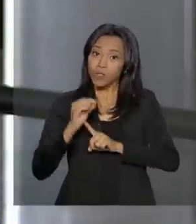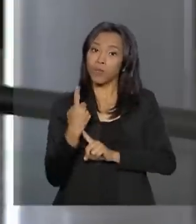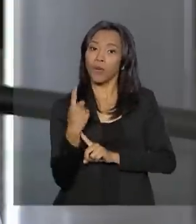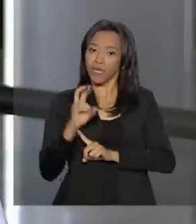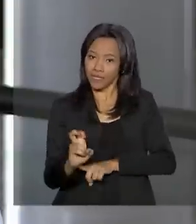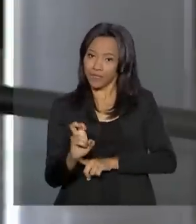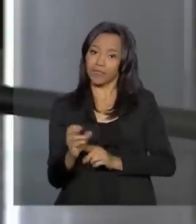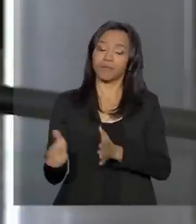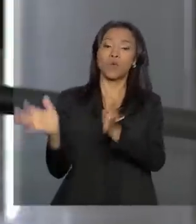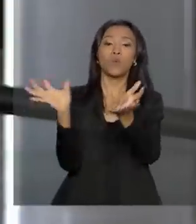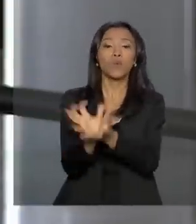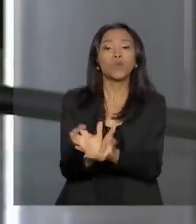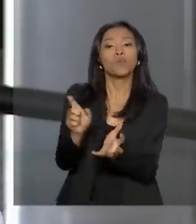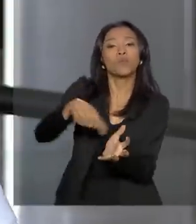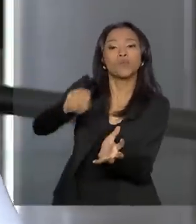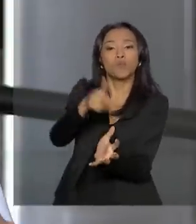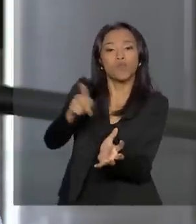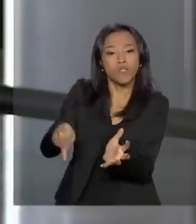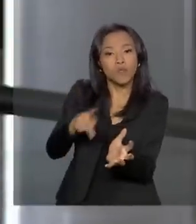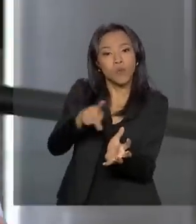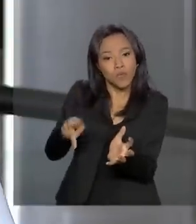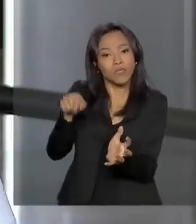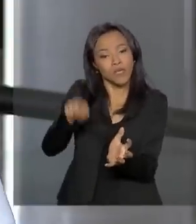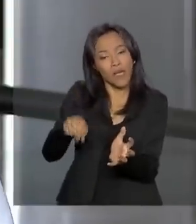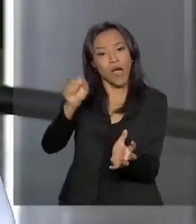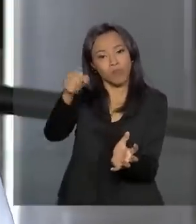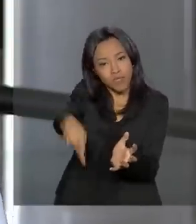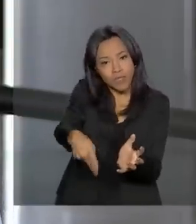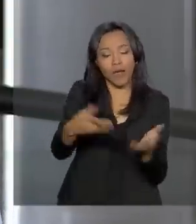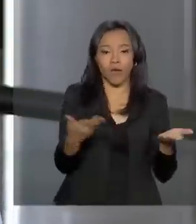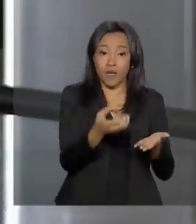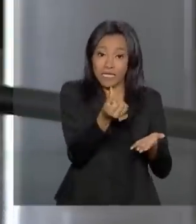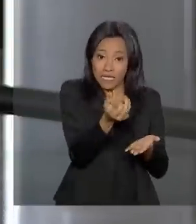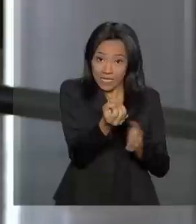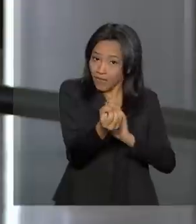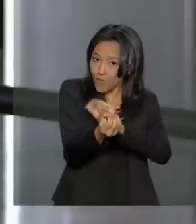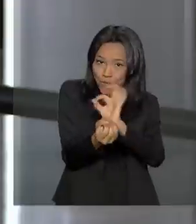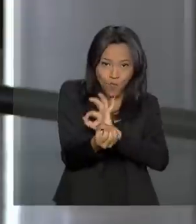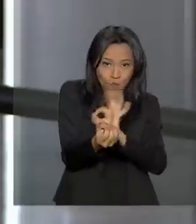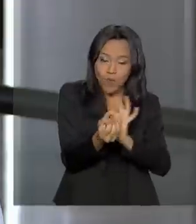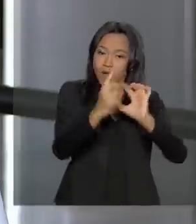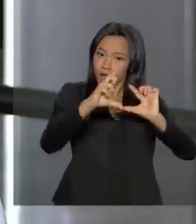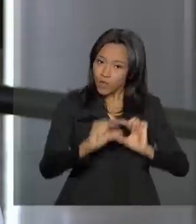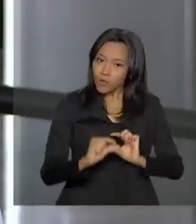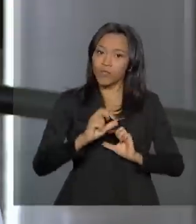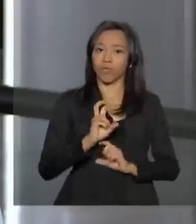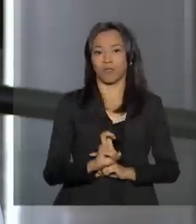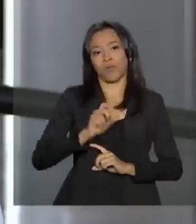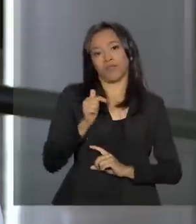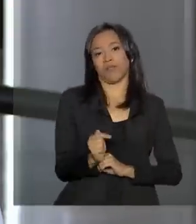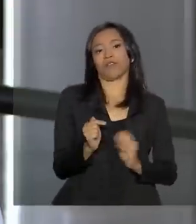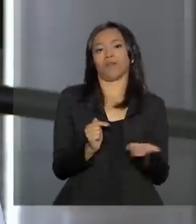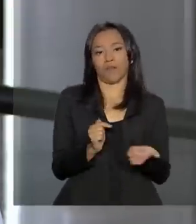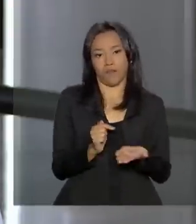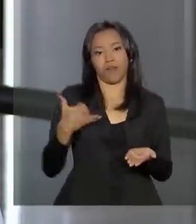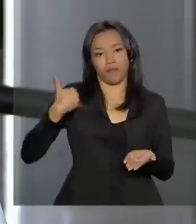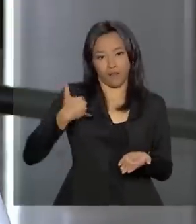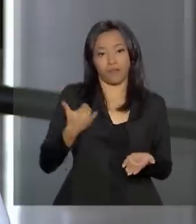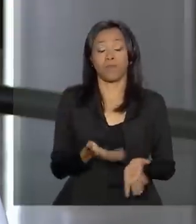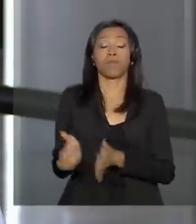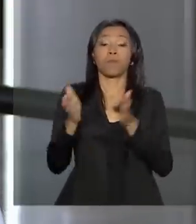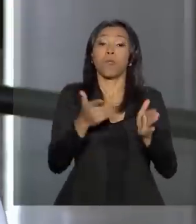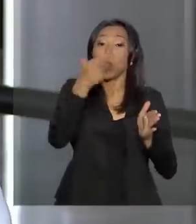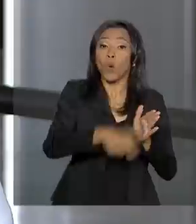das professoras, aquela idade exigida para se aposentar caiu de 60 para 57 anos. Sobre as regras de transição, o relator